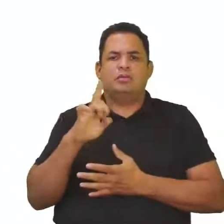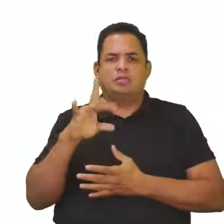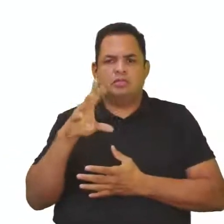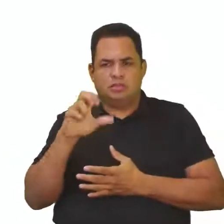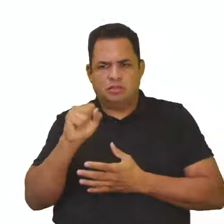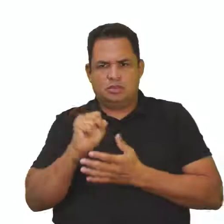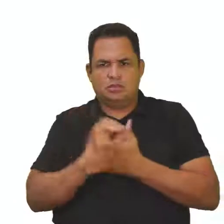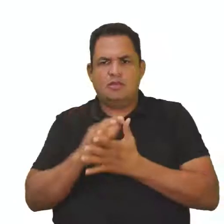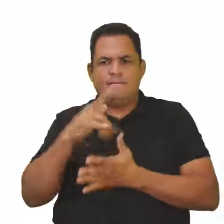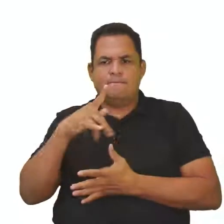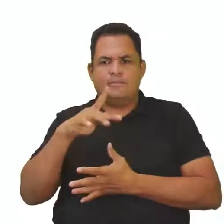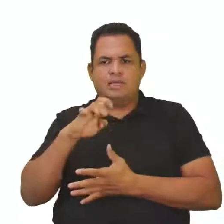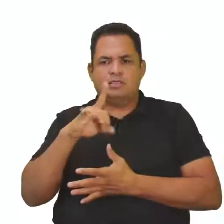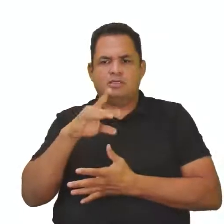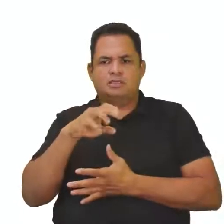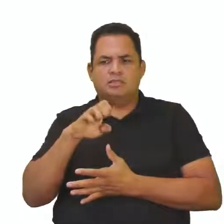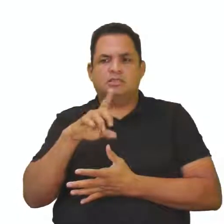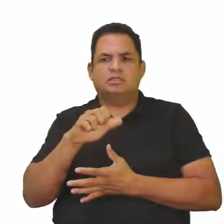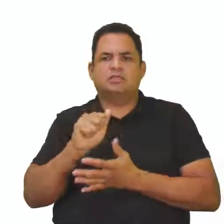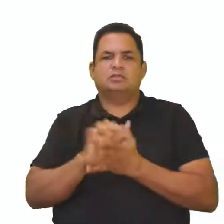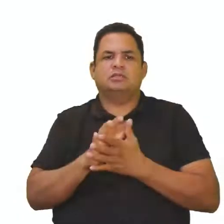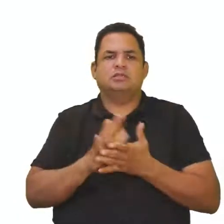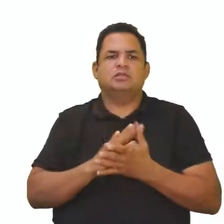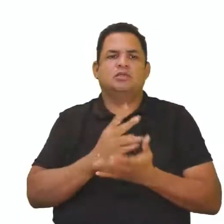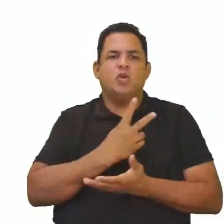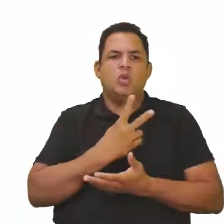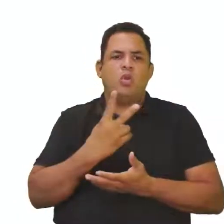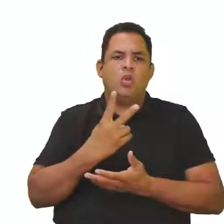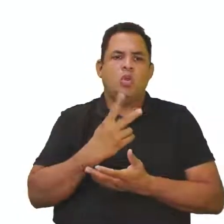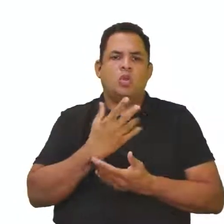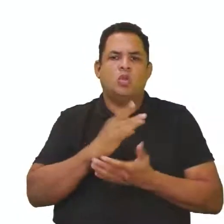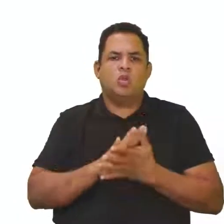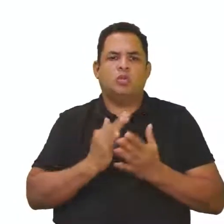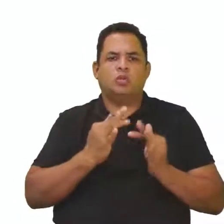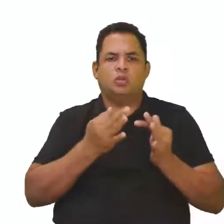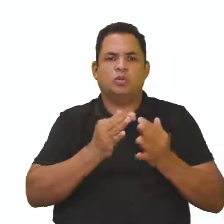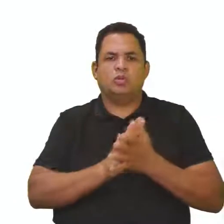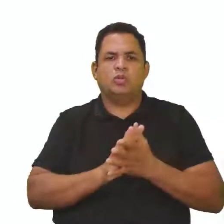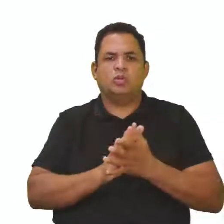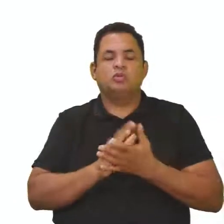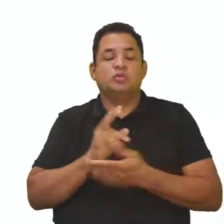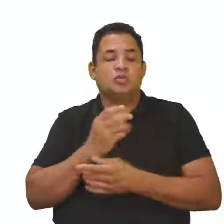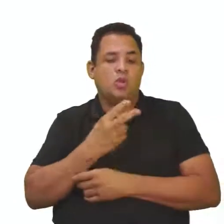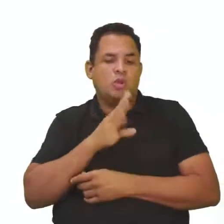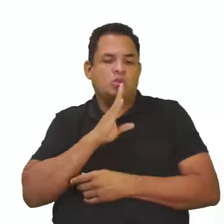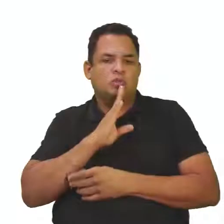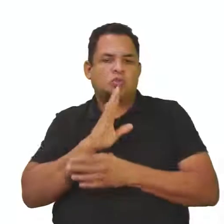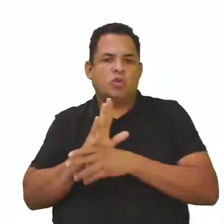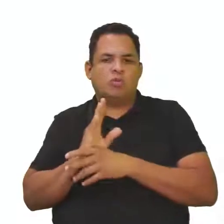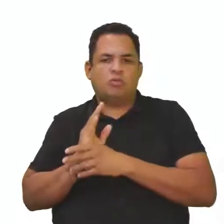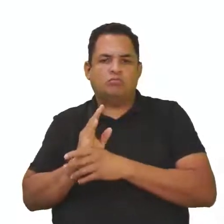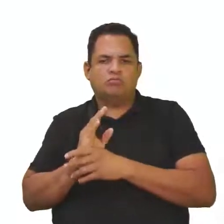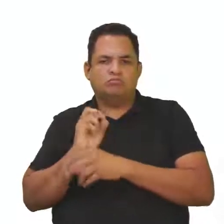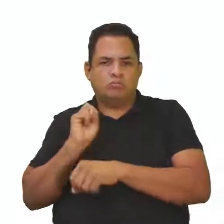herbicidas e pesticidas. E os dois últimos conhecidos por agrotóxicos.